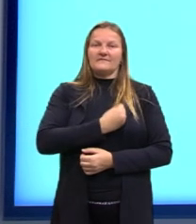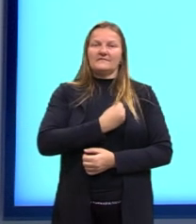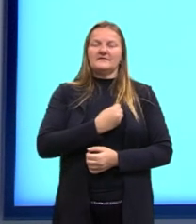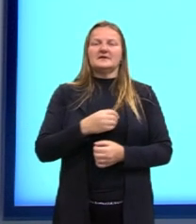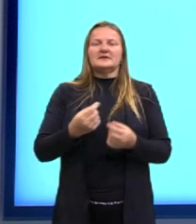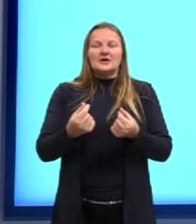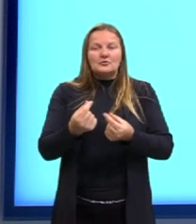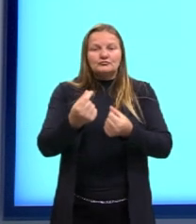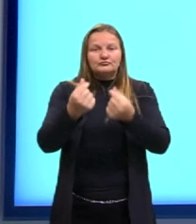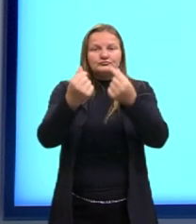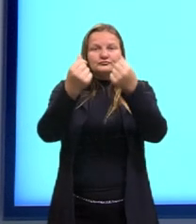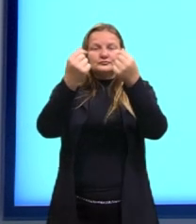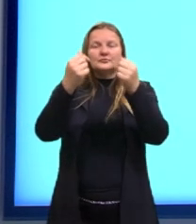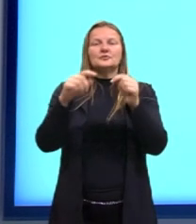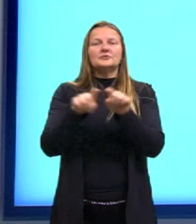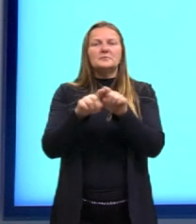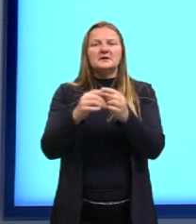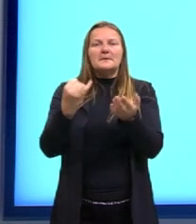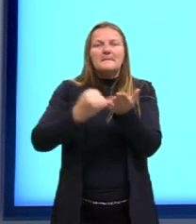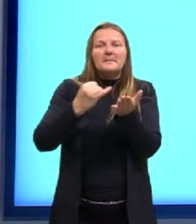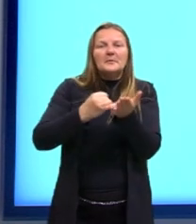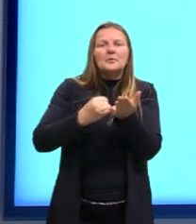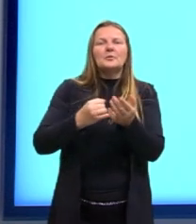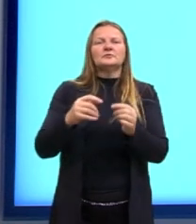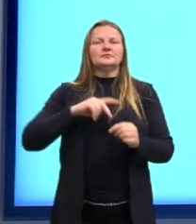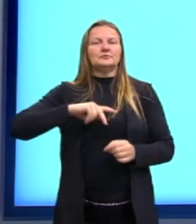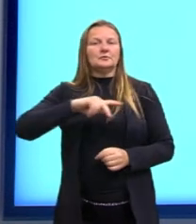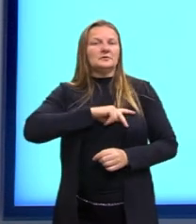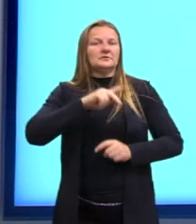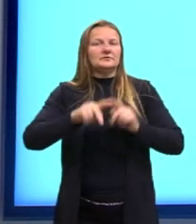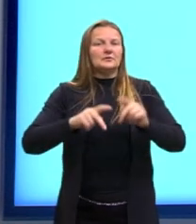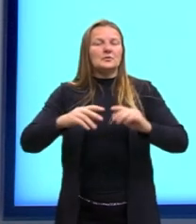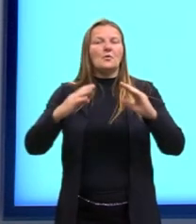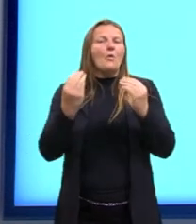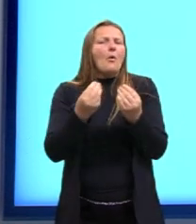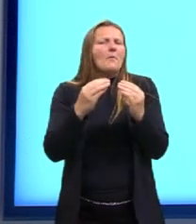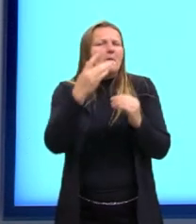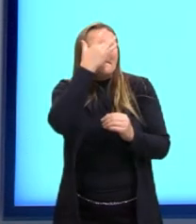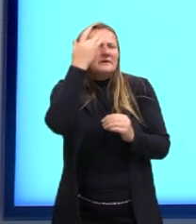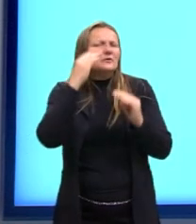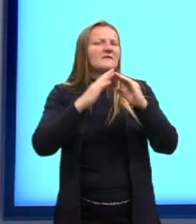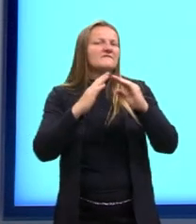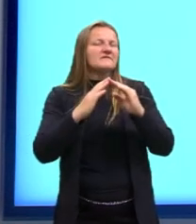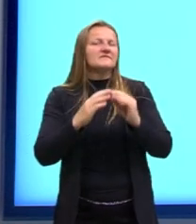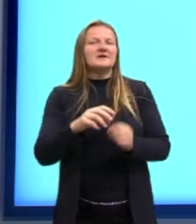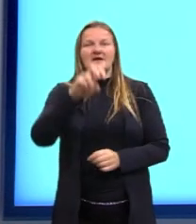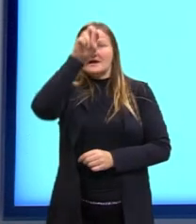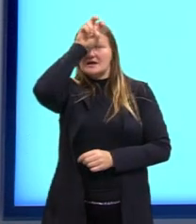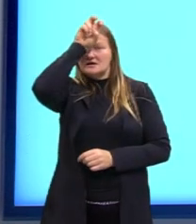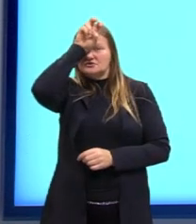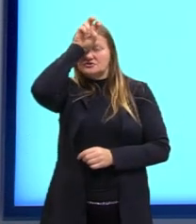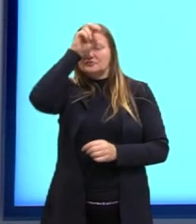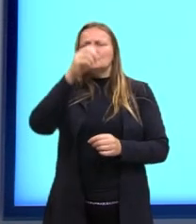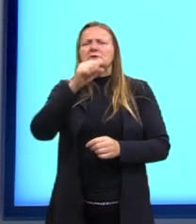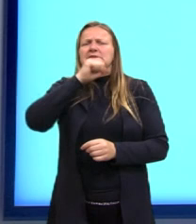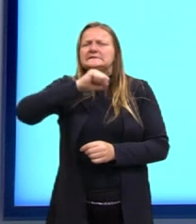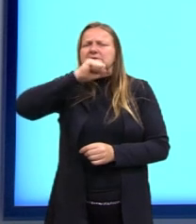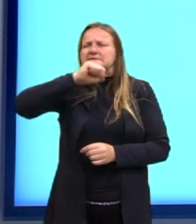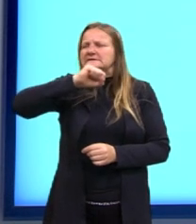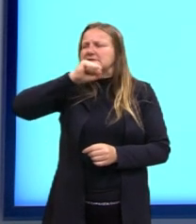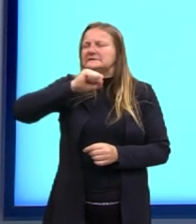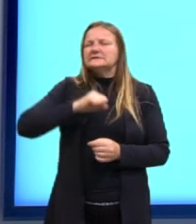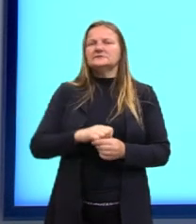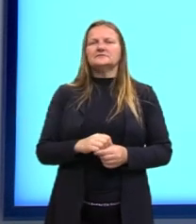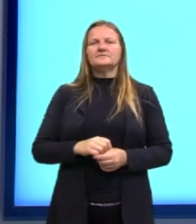riquezas, os tributos, populações e moradias. No Egito Antigo, por exemplo, os